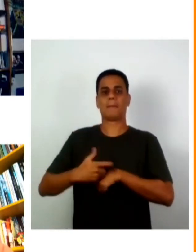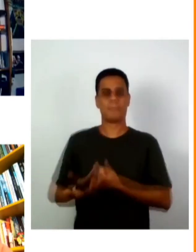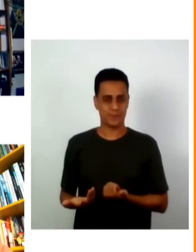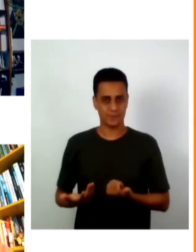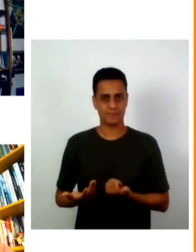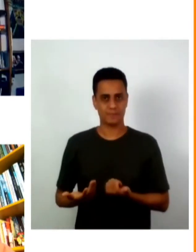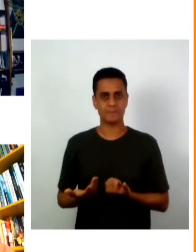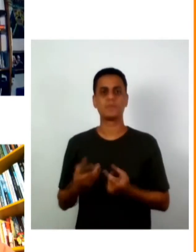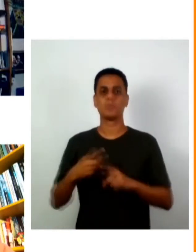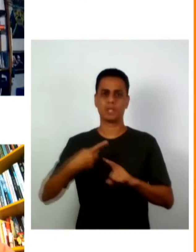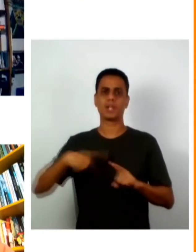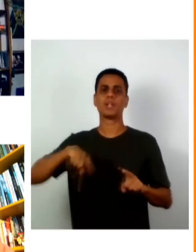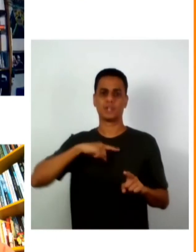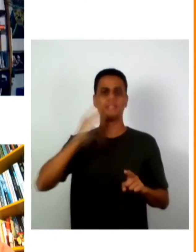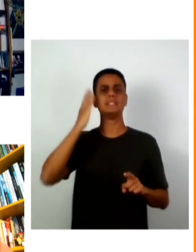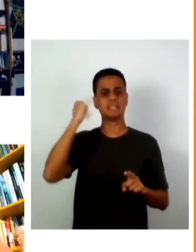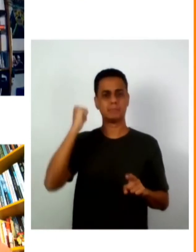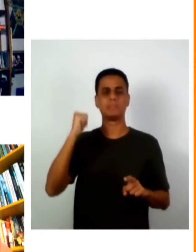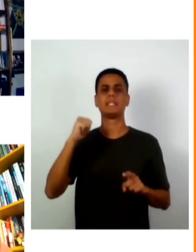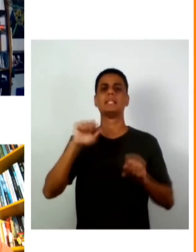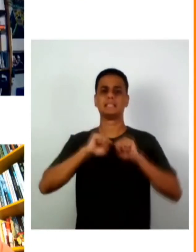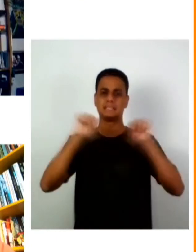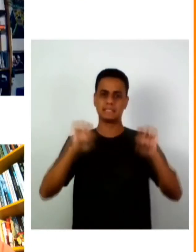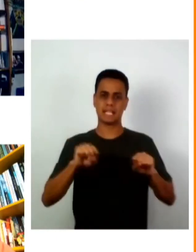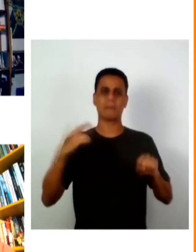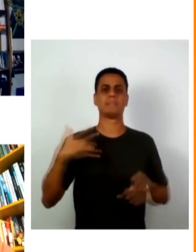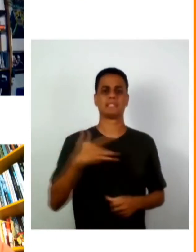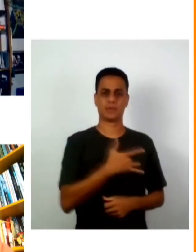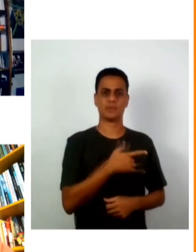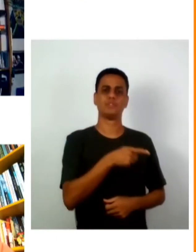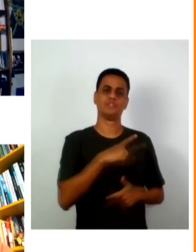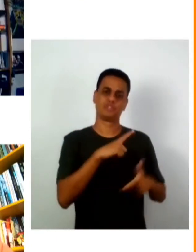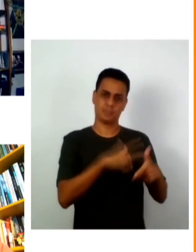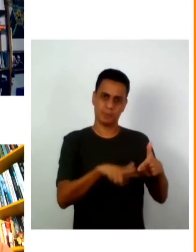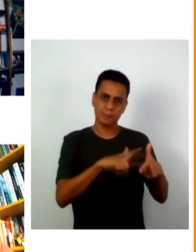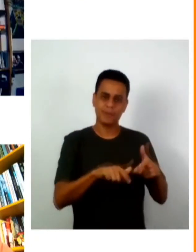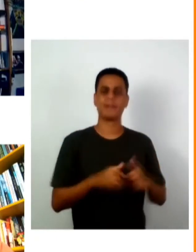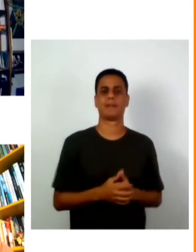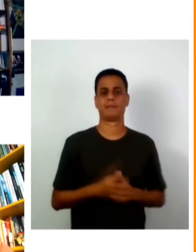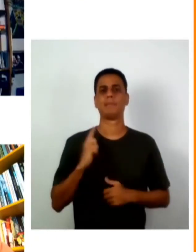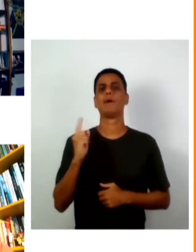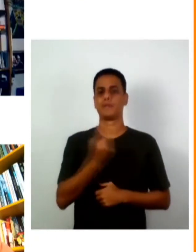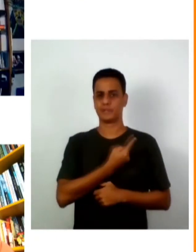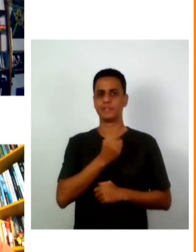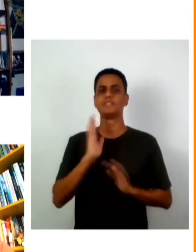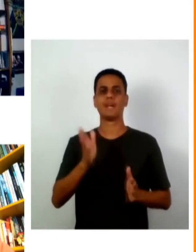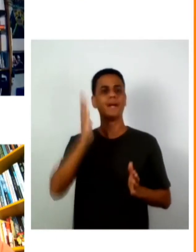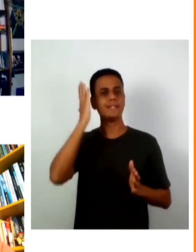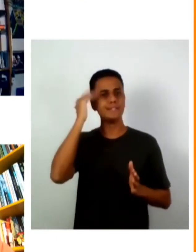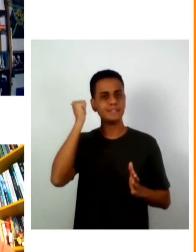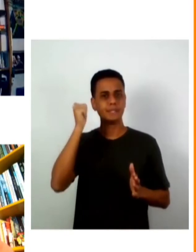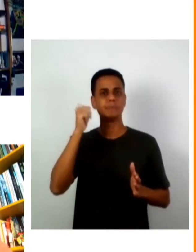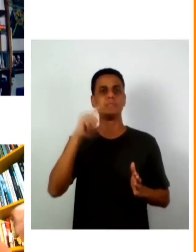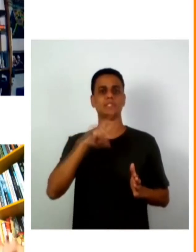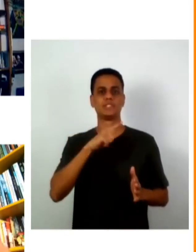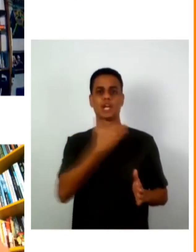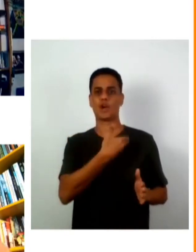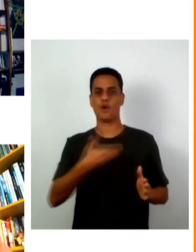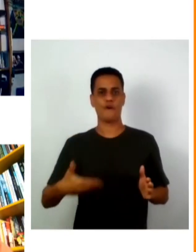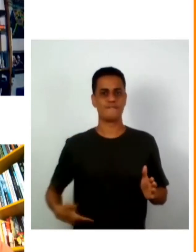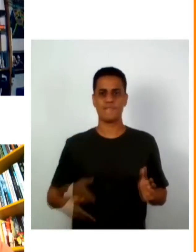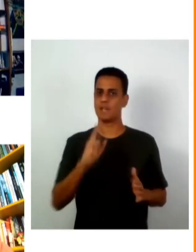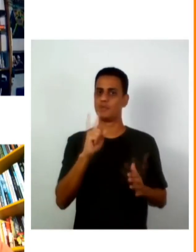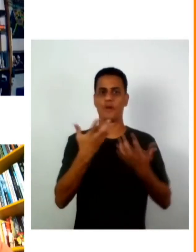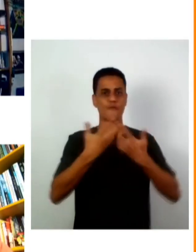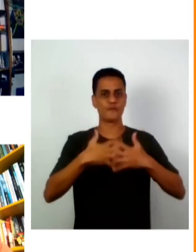acostumar porque nós temos falência no sistema de saúde porque nós já sabíamos que havia governos que